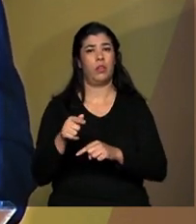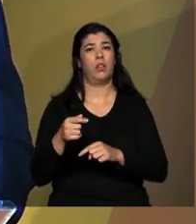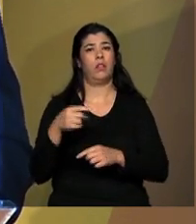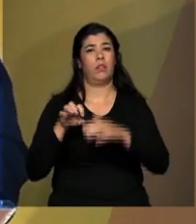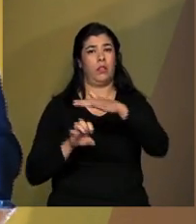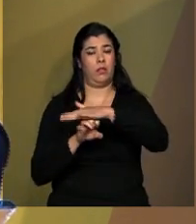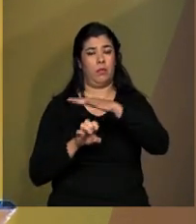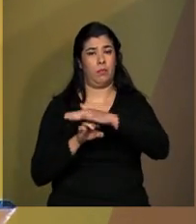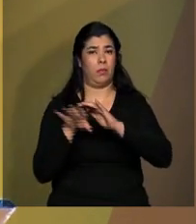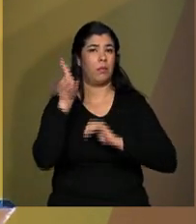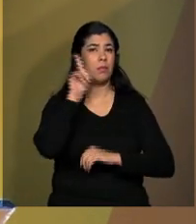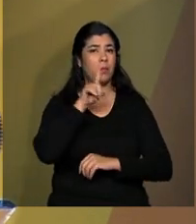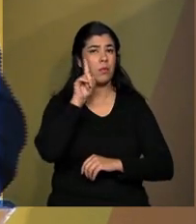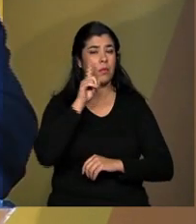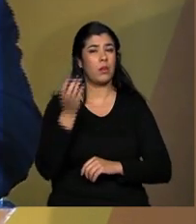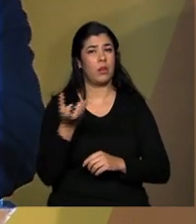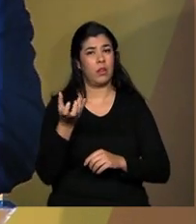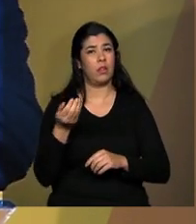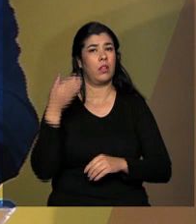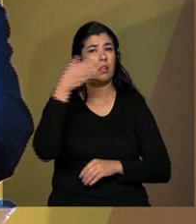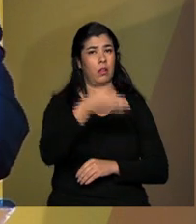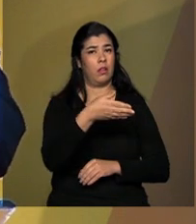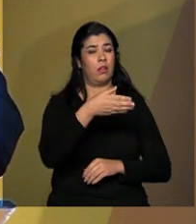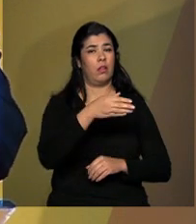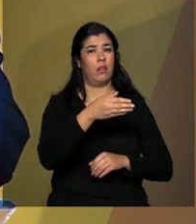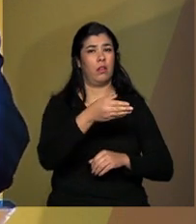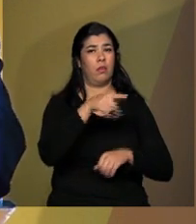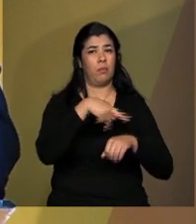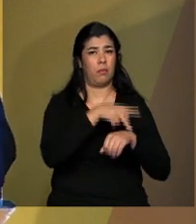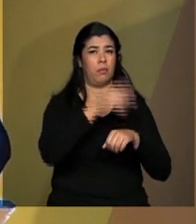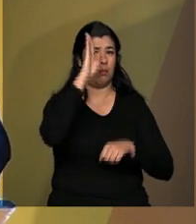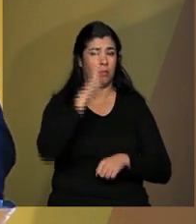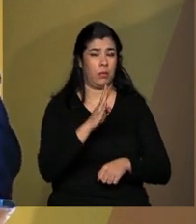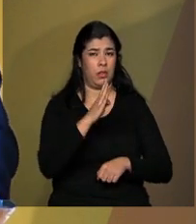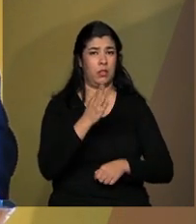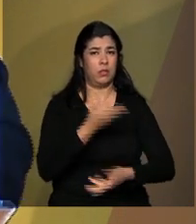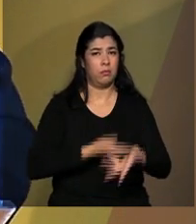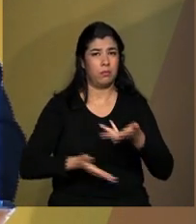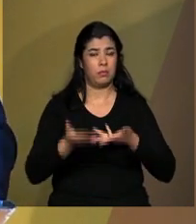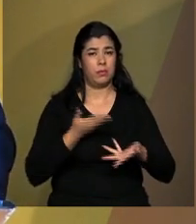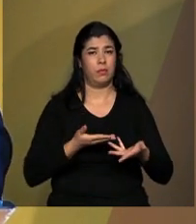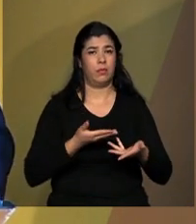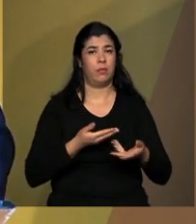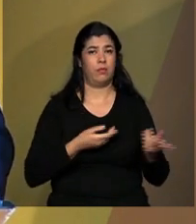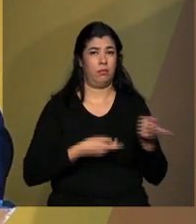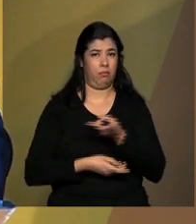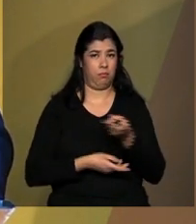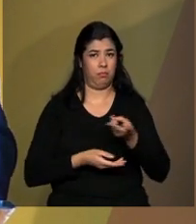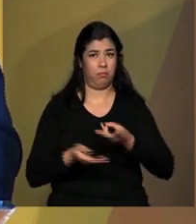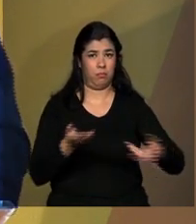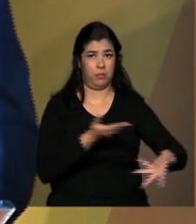Estados Unidos que querem atuar no Brasil. A agência realiza